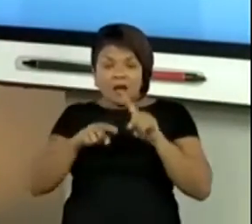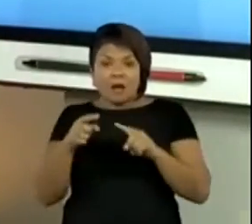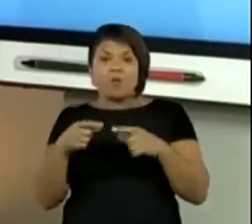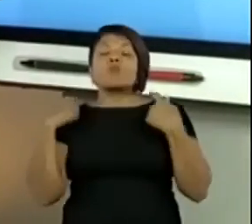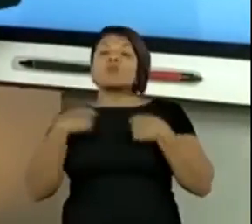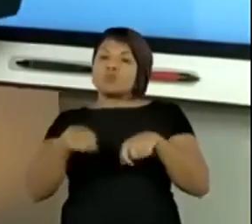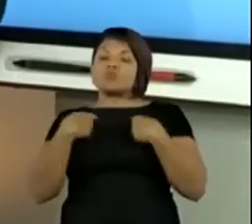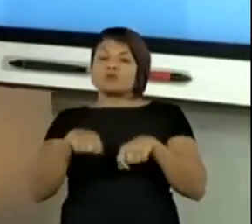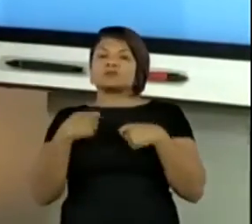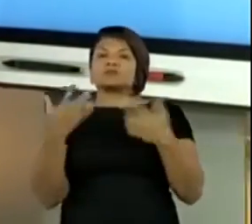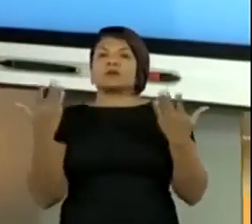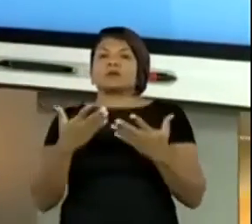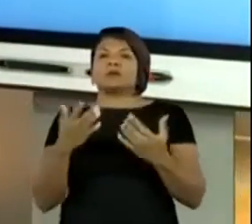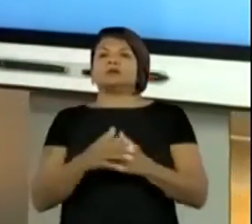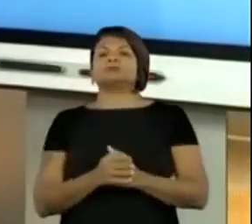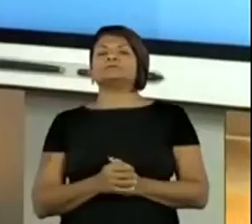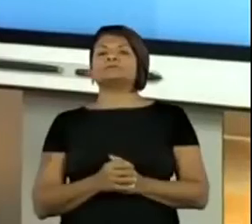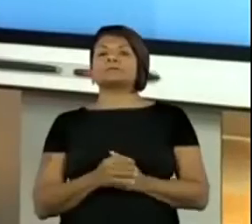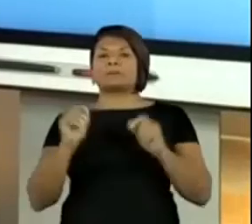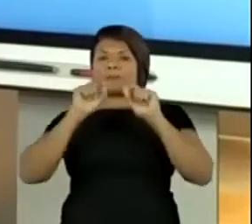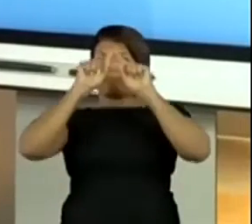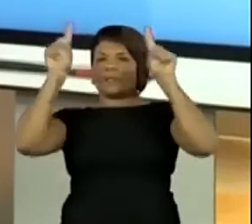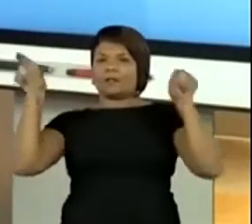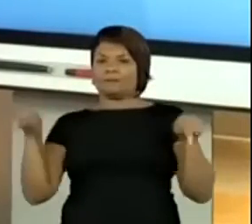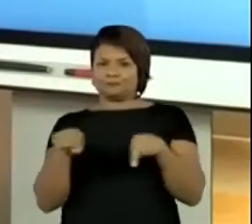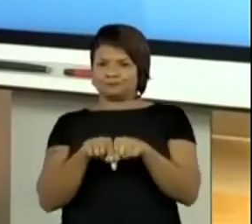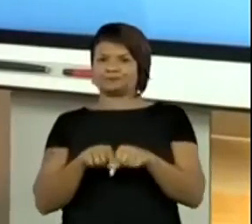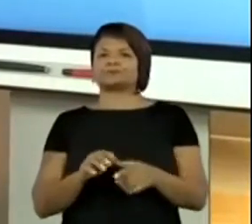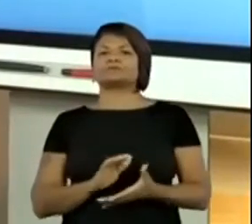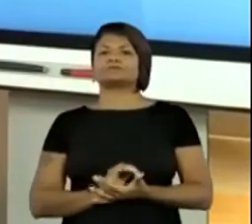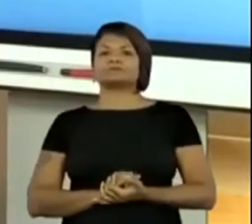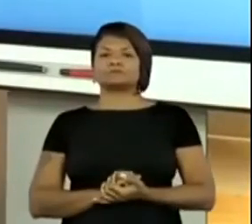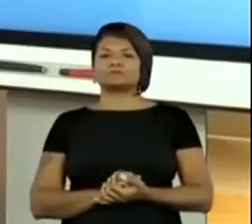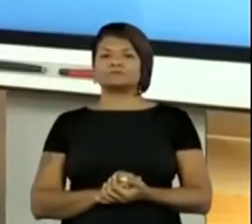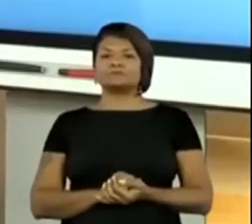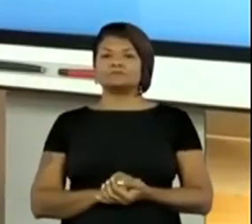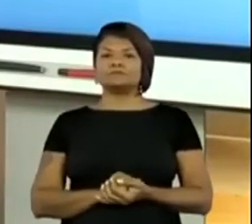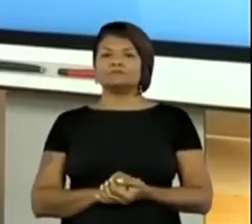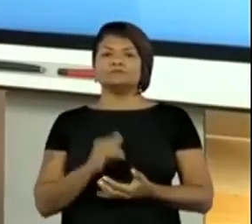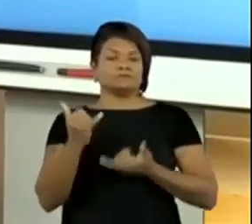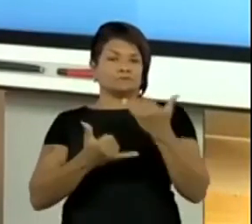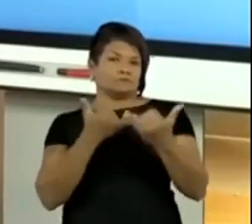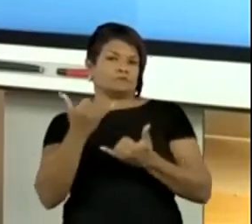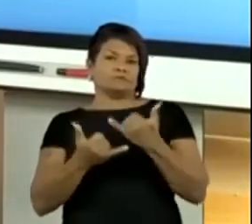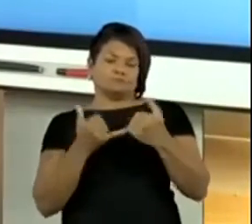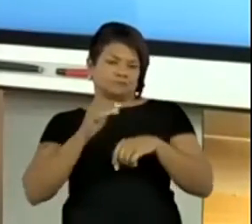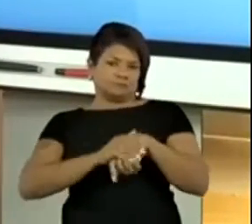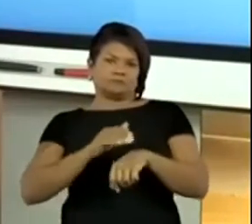lousa branca, para eu fazer o joguinho.